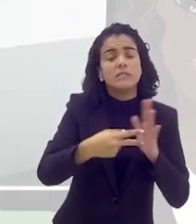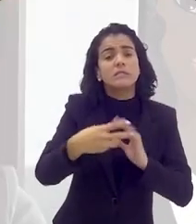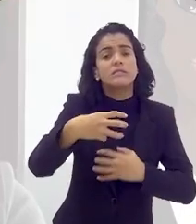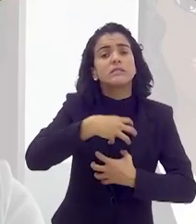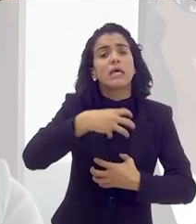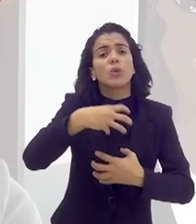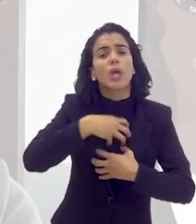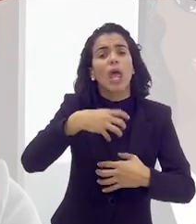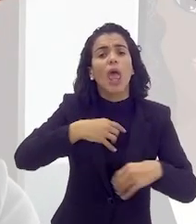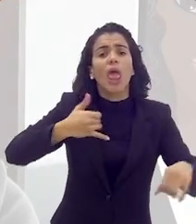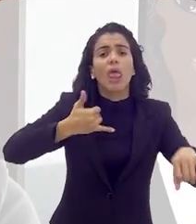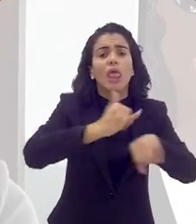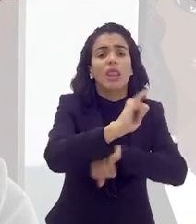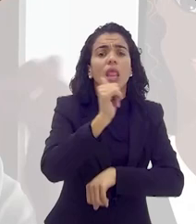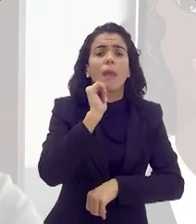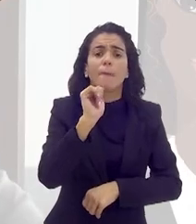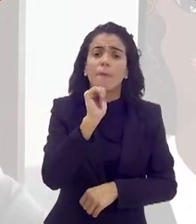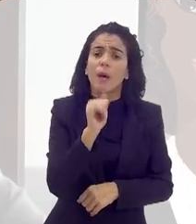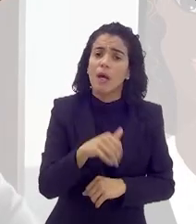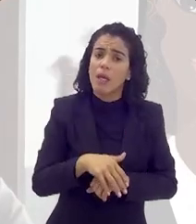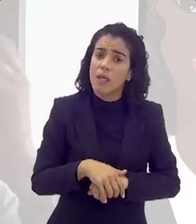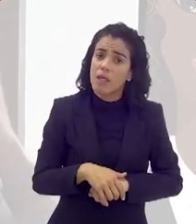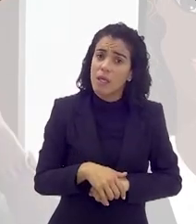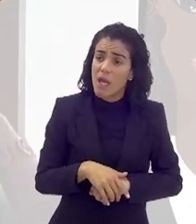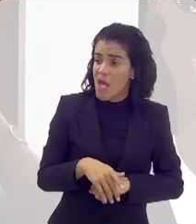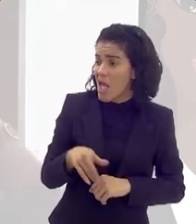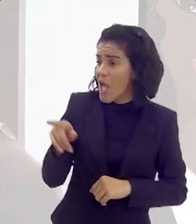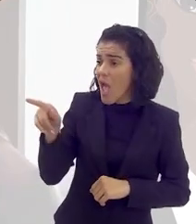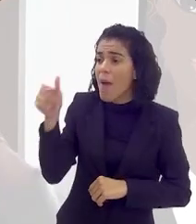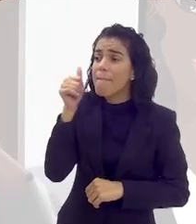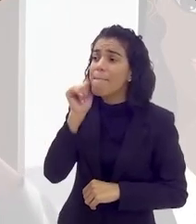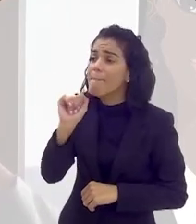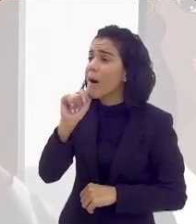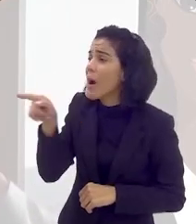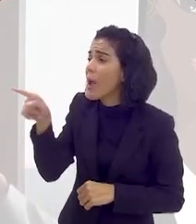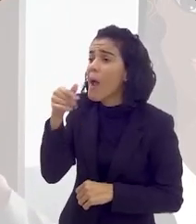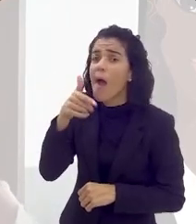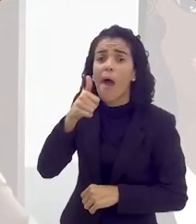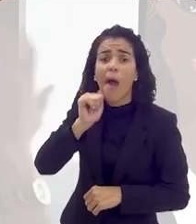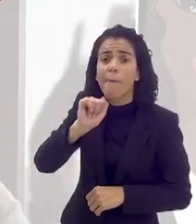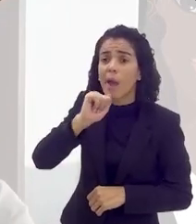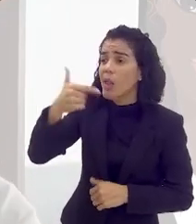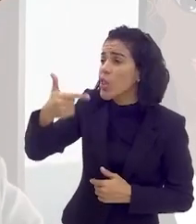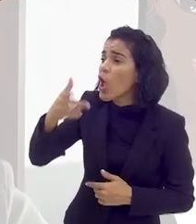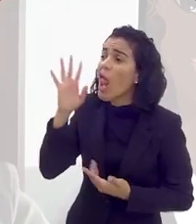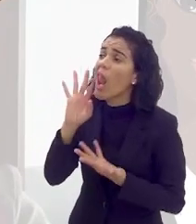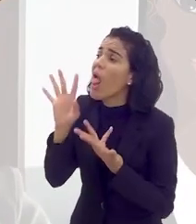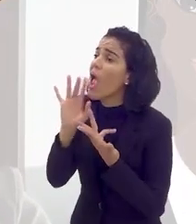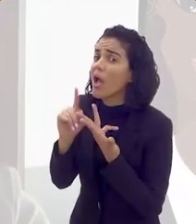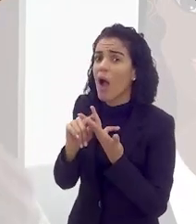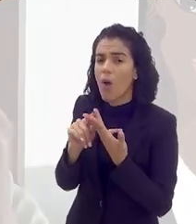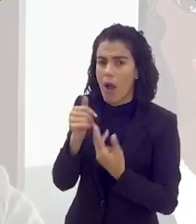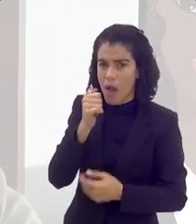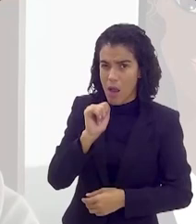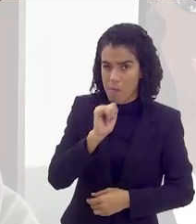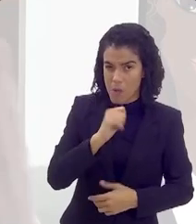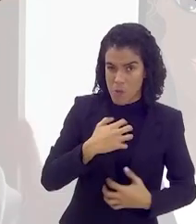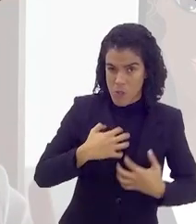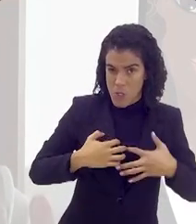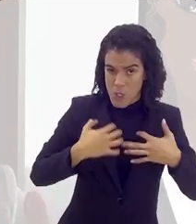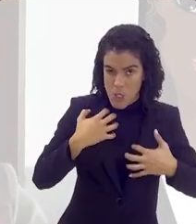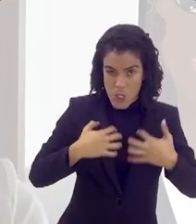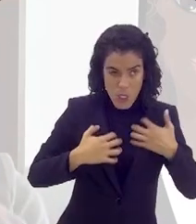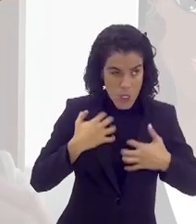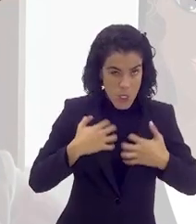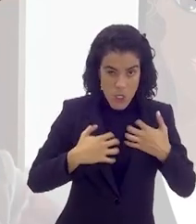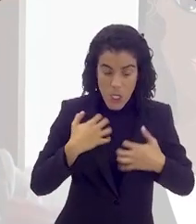minha mãe, né? Como é que ela fala para essa mãe? Mãe, a mulher que está lá do outro lado, na casa do meu pai, é super legal. A depender da mãe que está